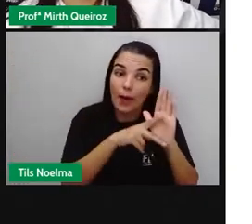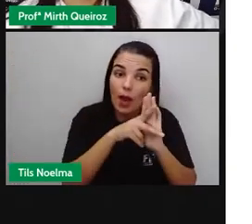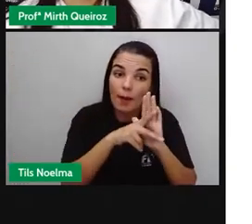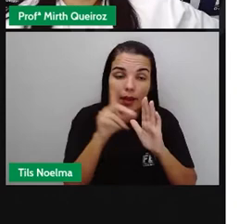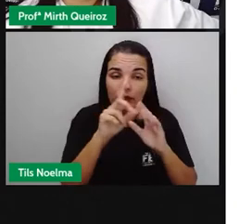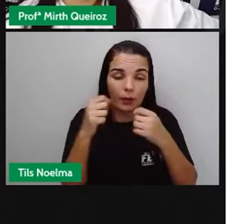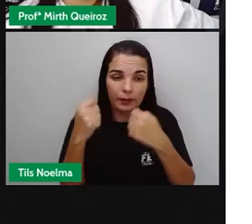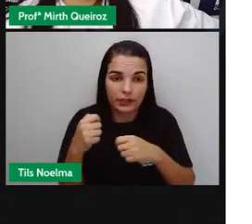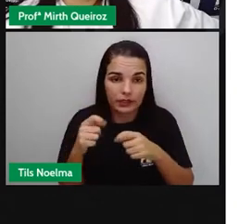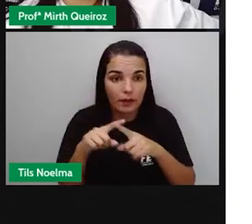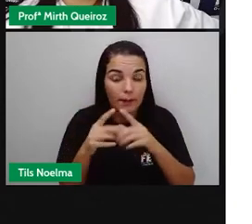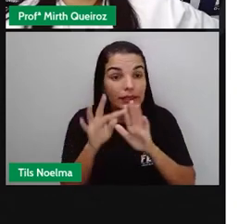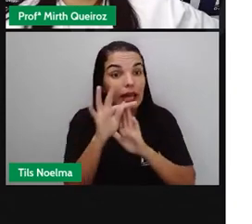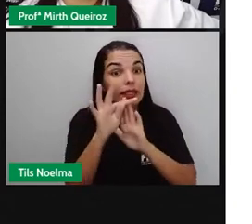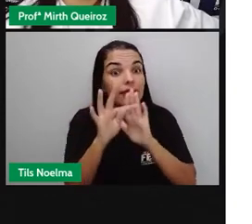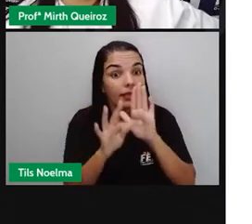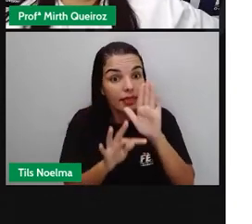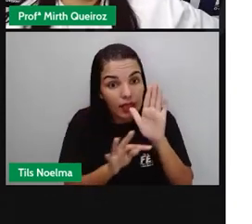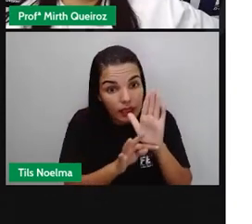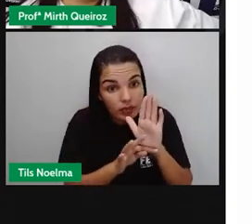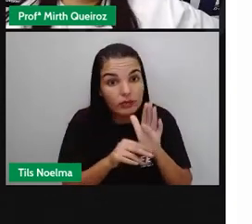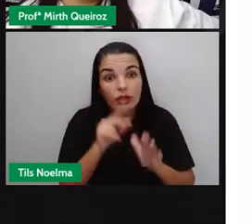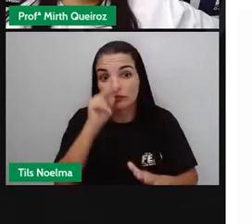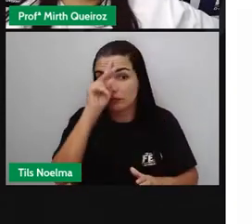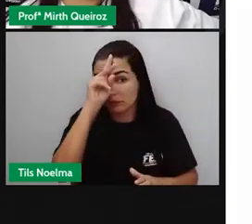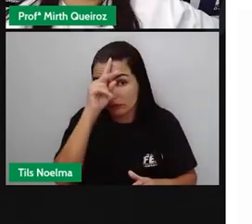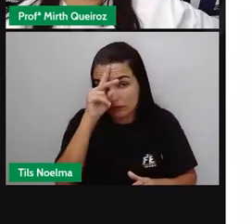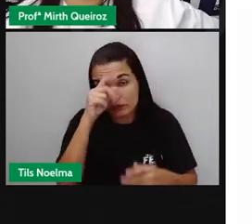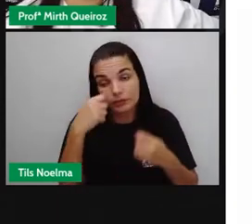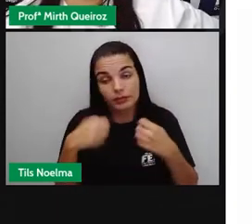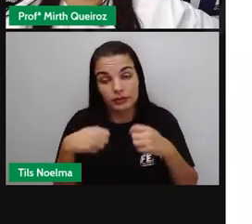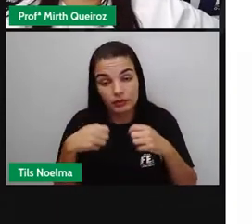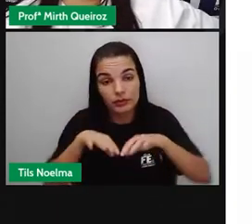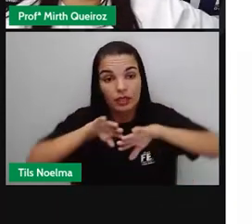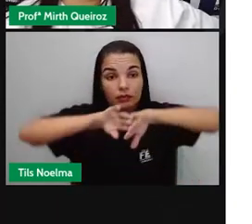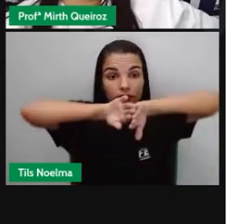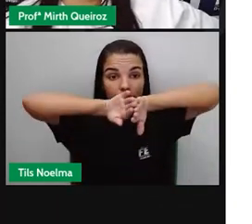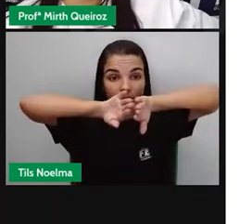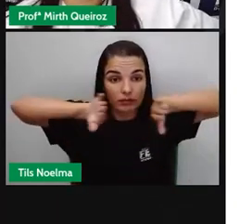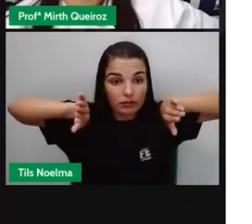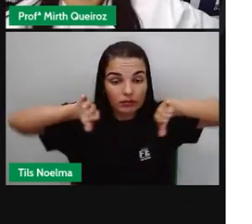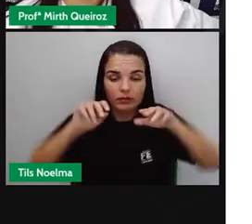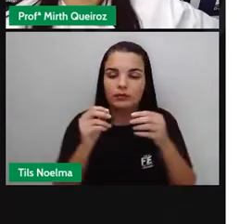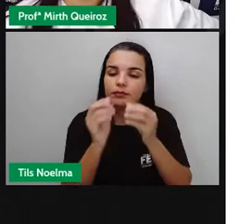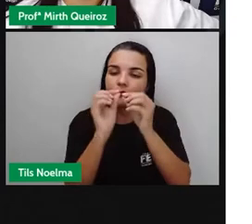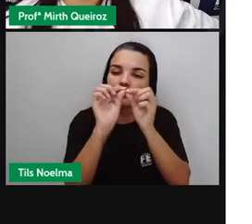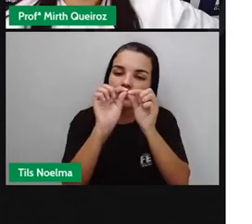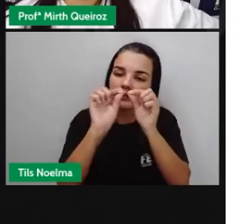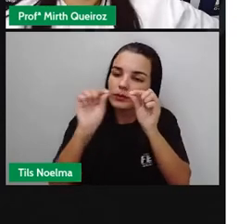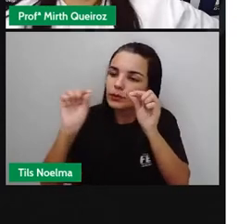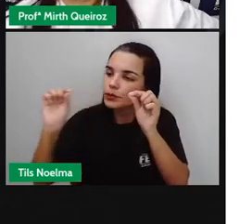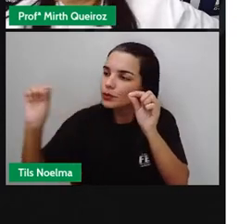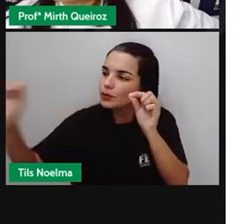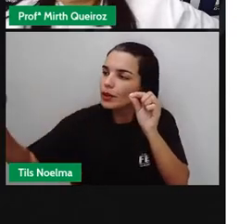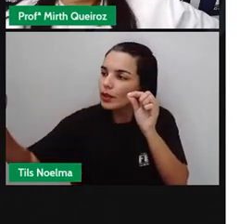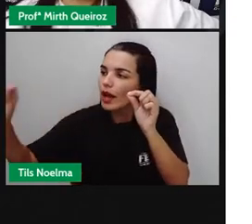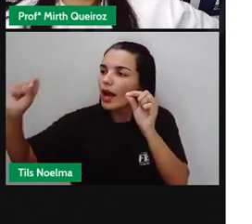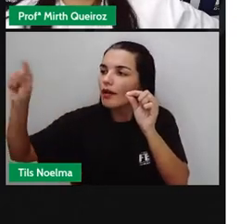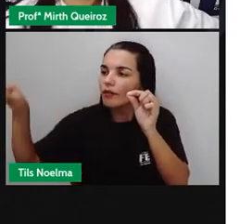Mas um texto narrativo, ele deve começar na margem e terminar lá no final da linha e